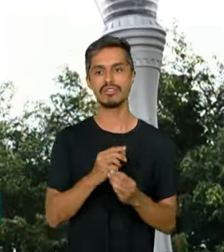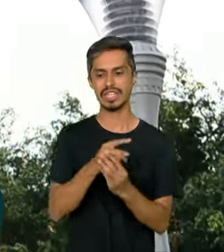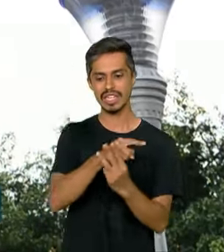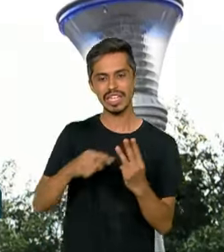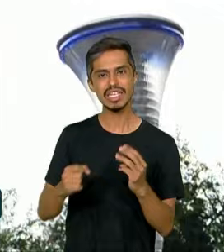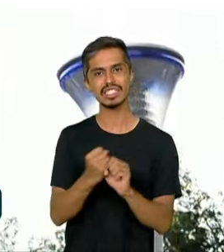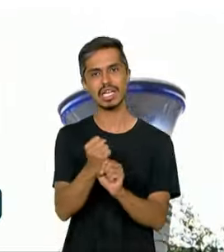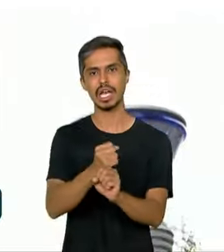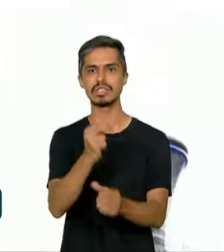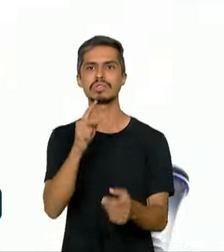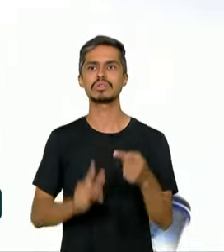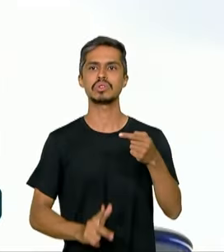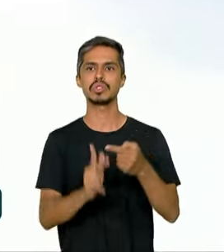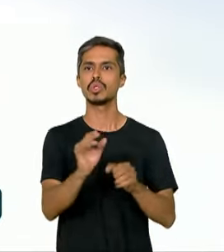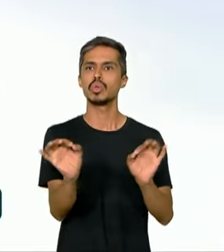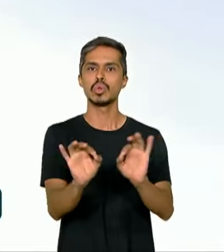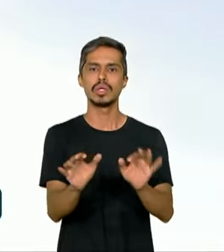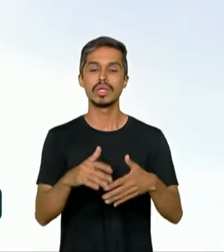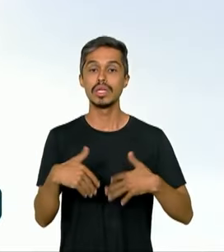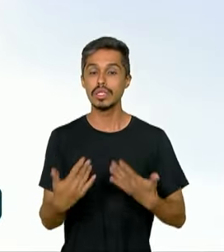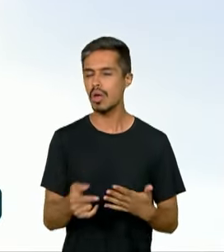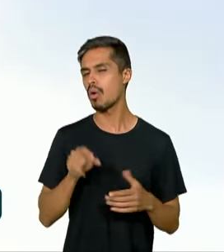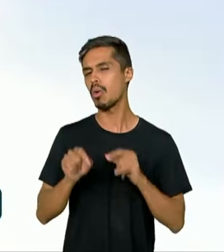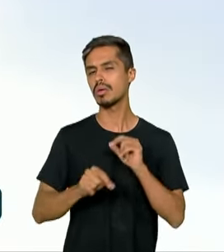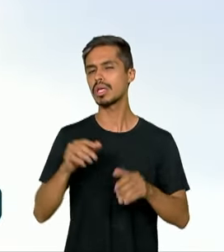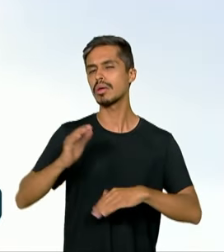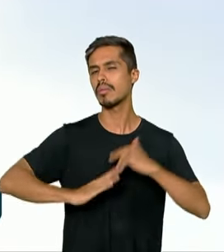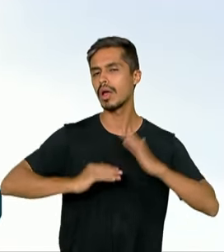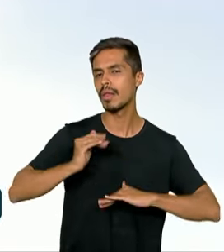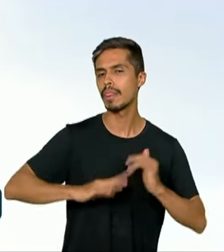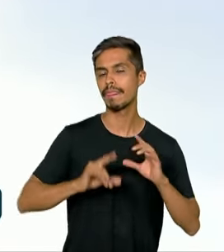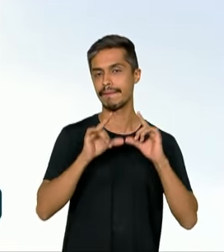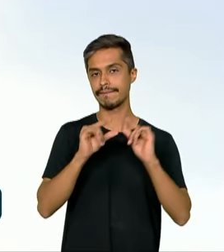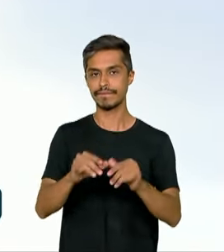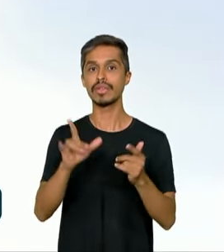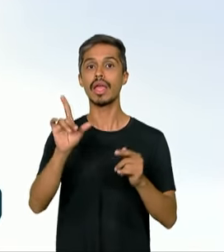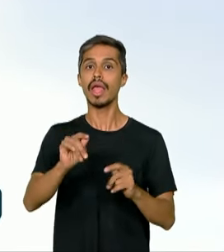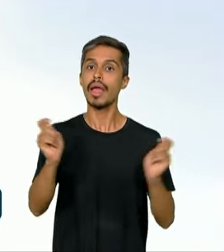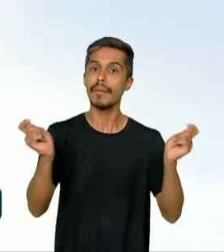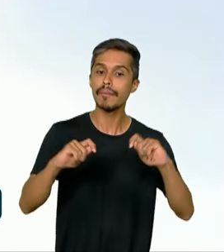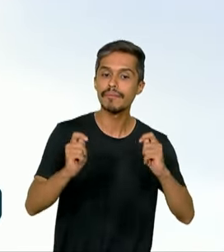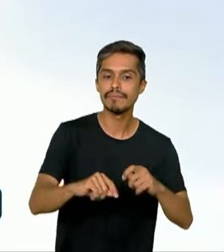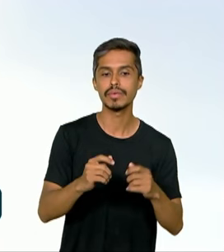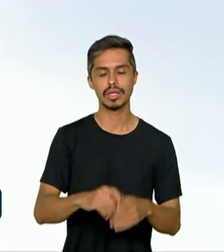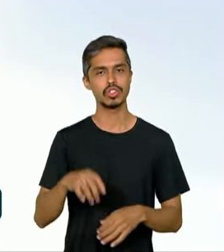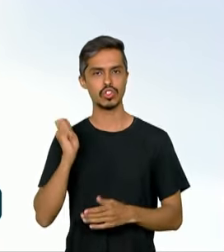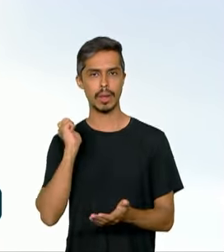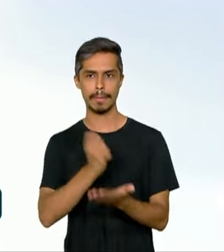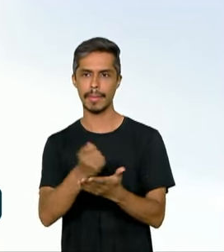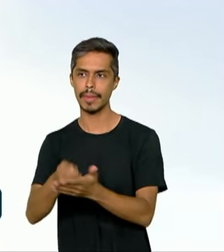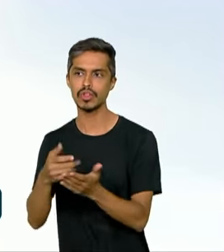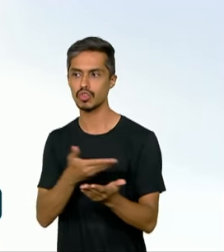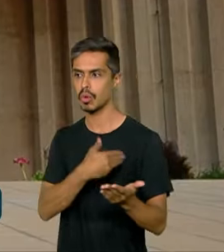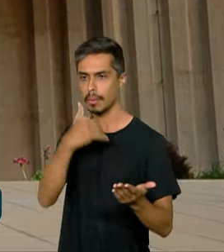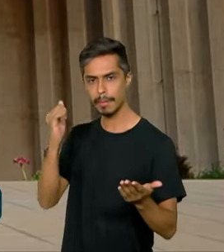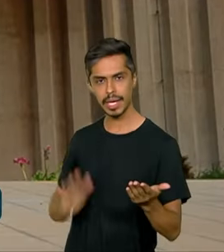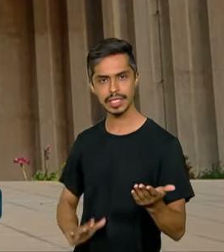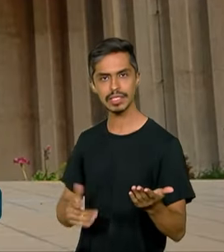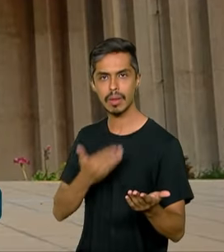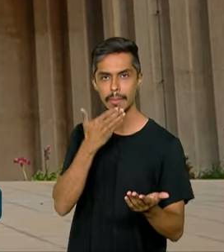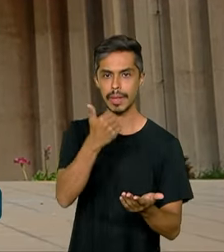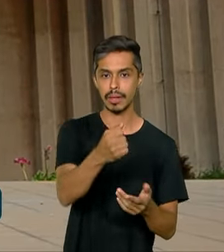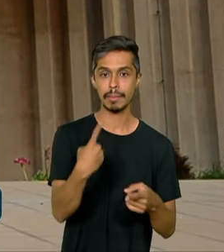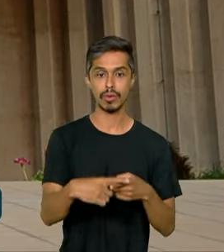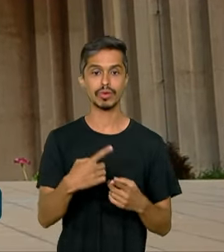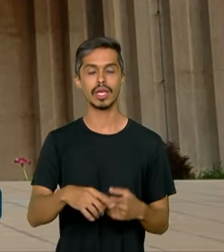naquele período. Então, o que significa na prática essa redução? É a maior possibilidade de consumo dos brasileiros, porque a taxa